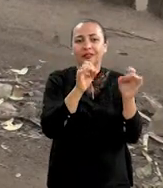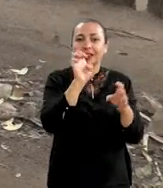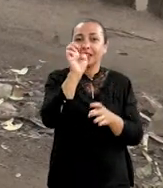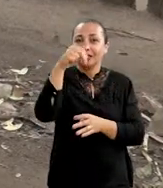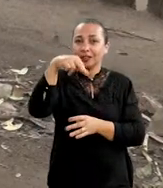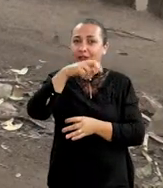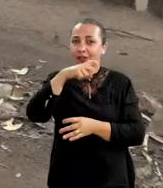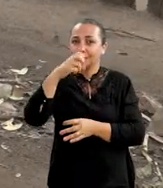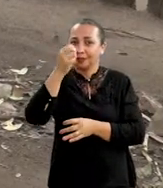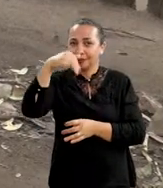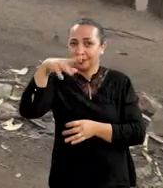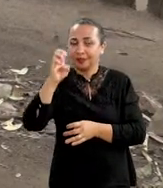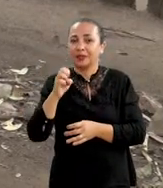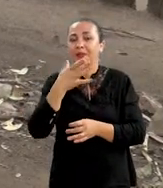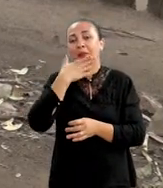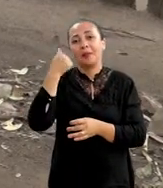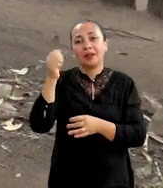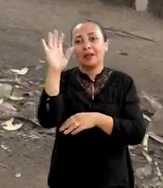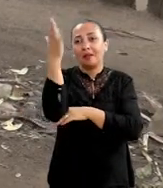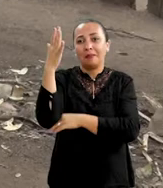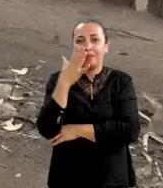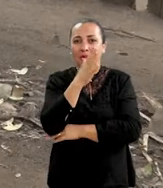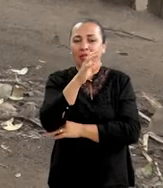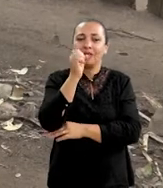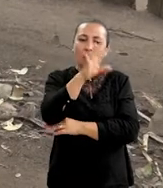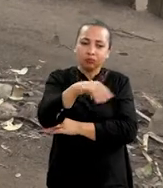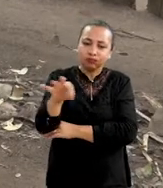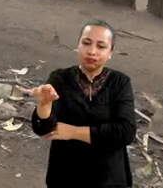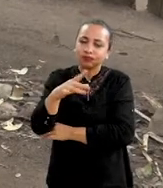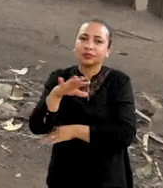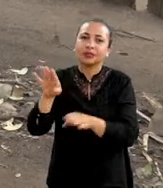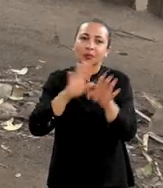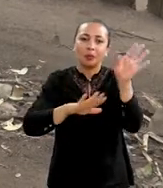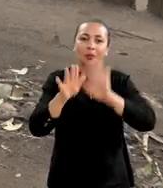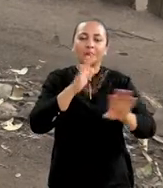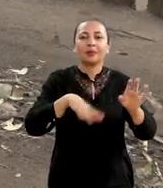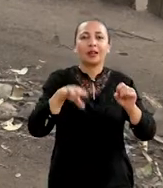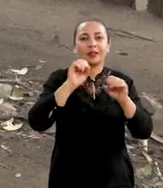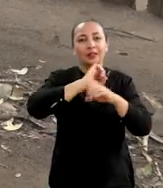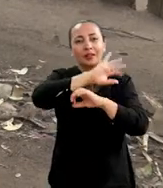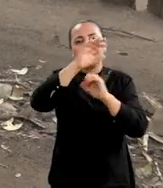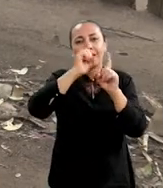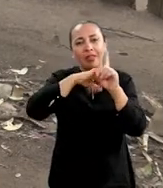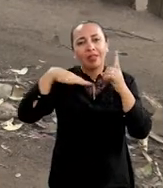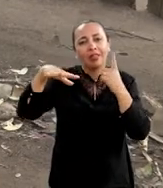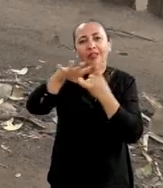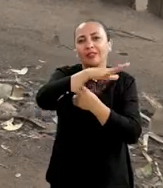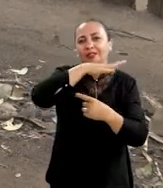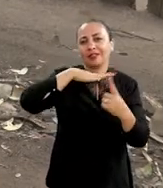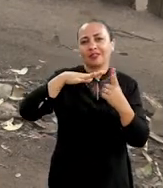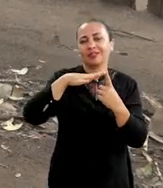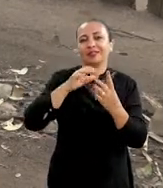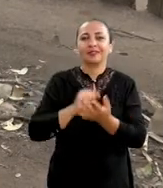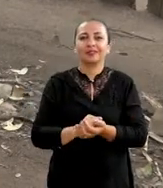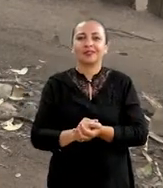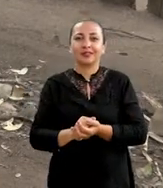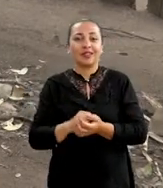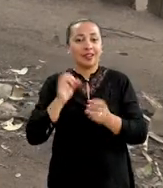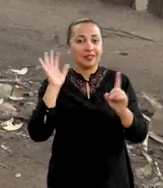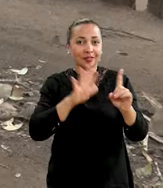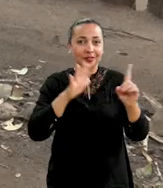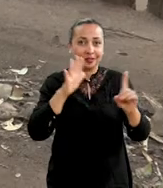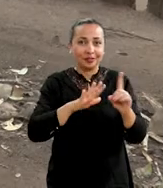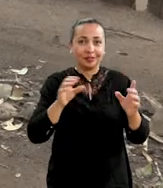a venda de enxames, melhora na polinização das plantas, como para a preservação das espécies e conservação da biodiversidade.